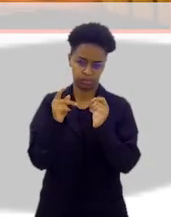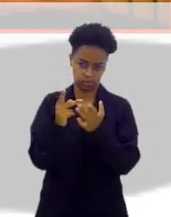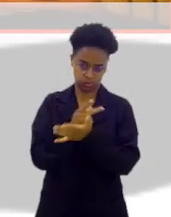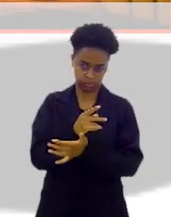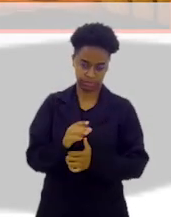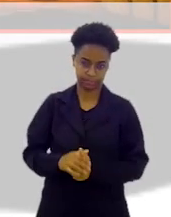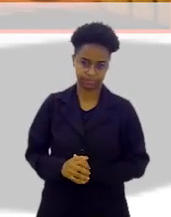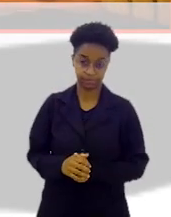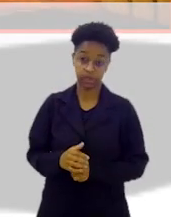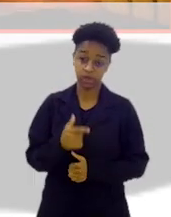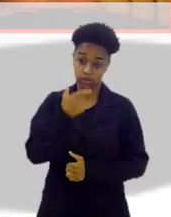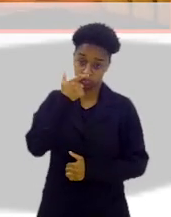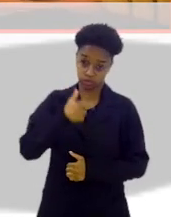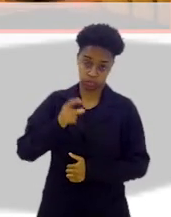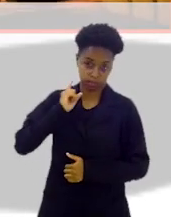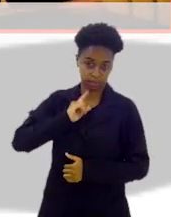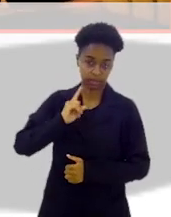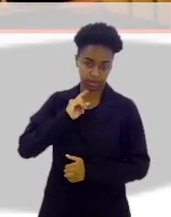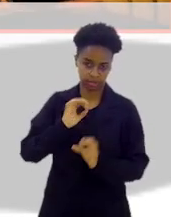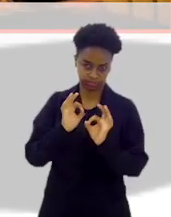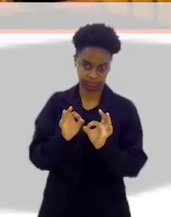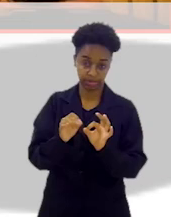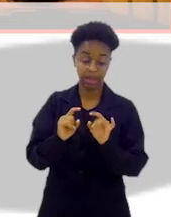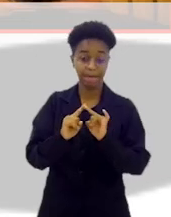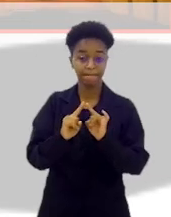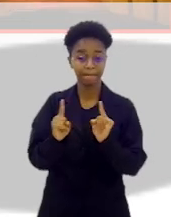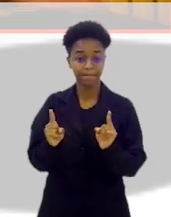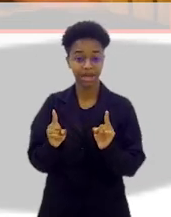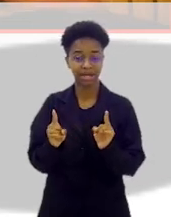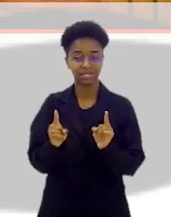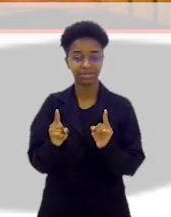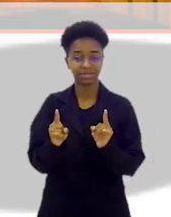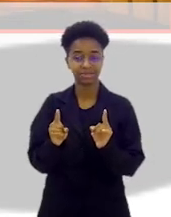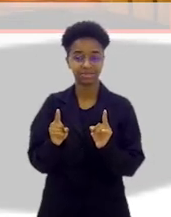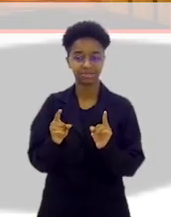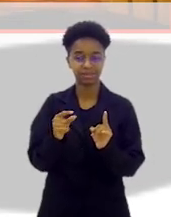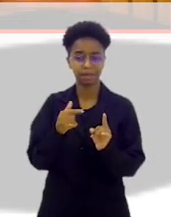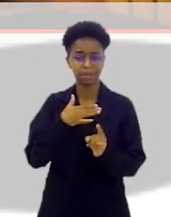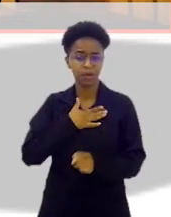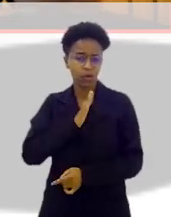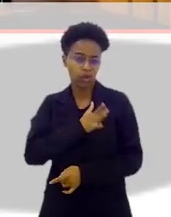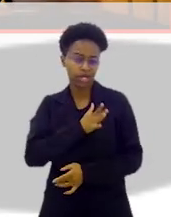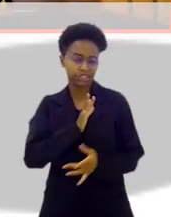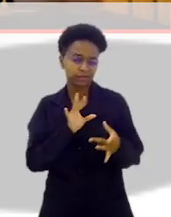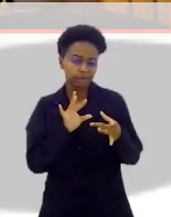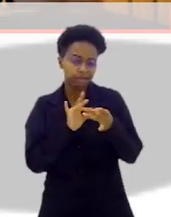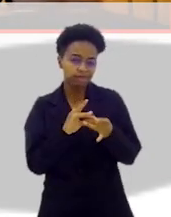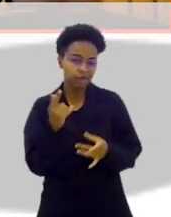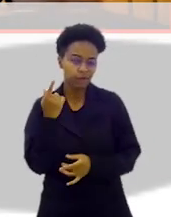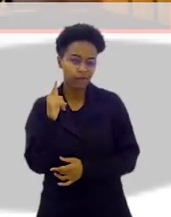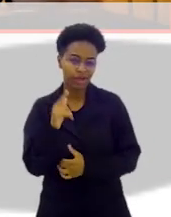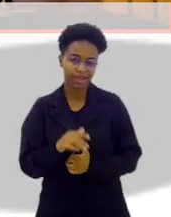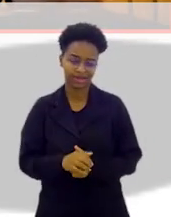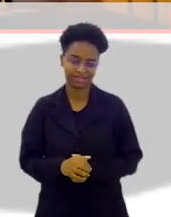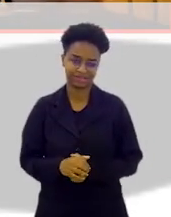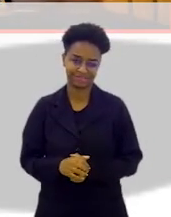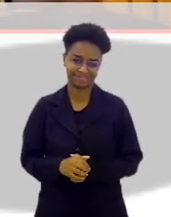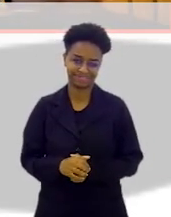o que acontece? Eu sou mineiro, mas eu sou... Eu tenho um coração goiano.